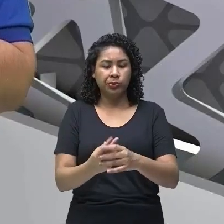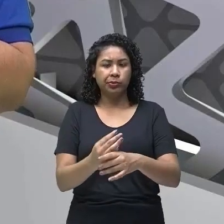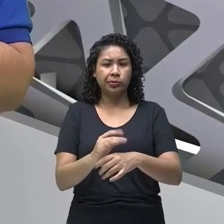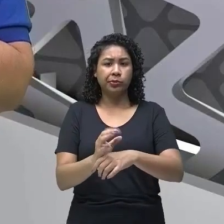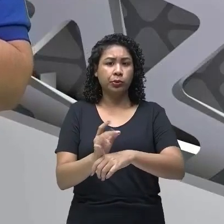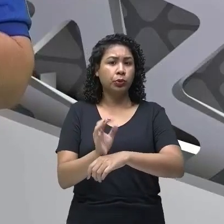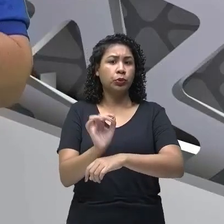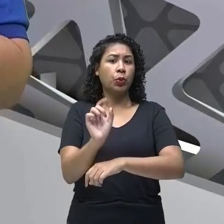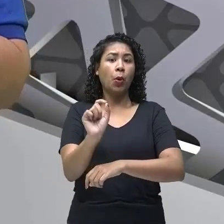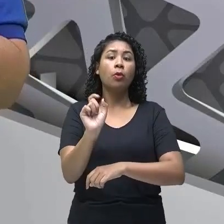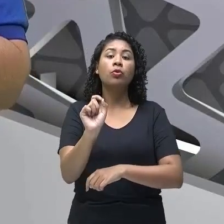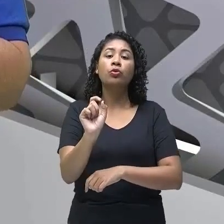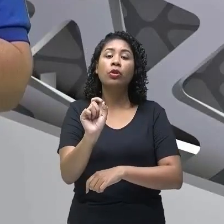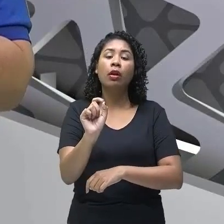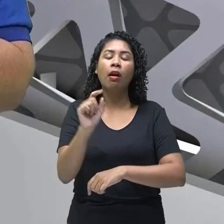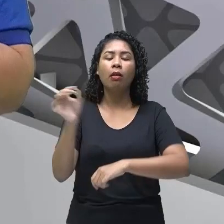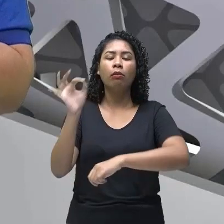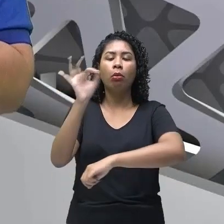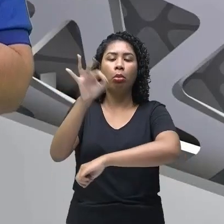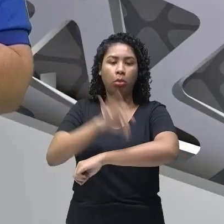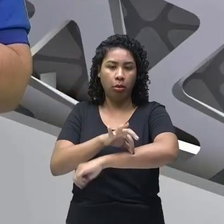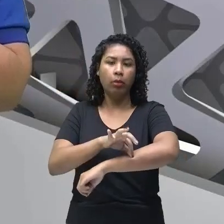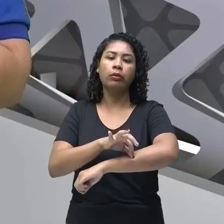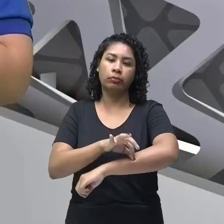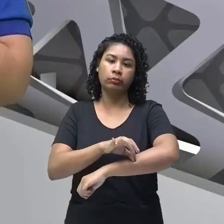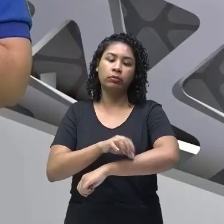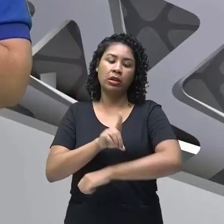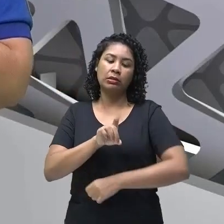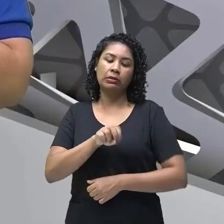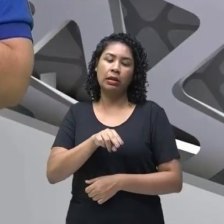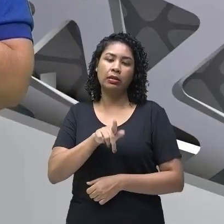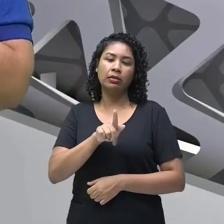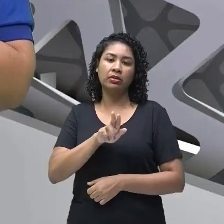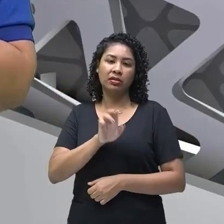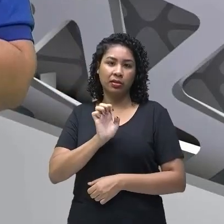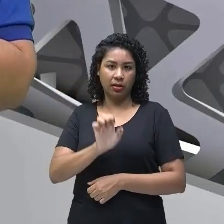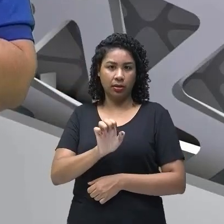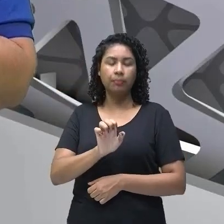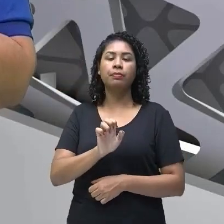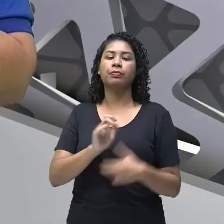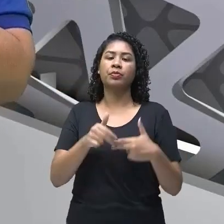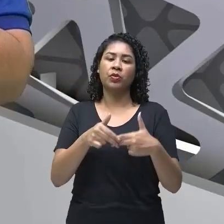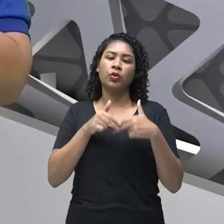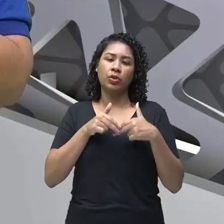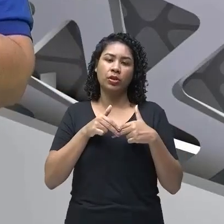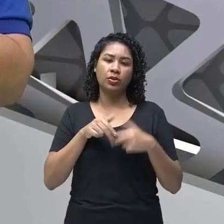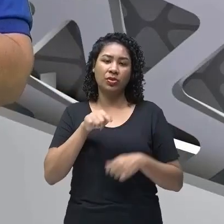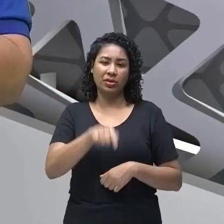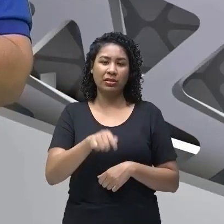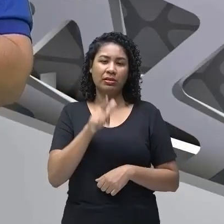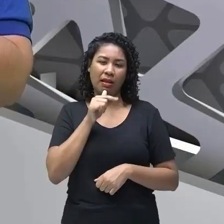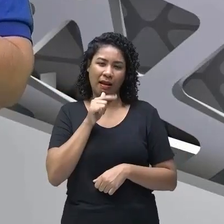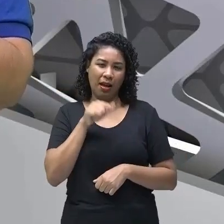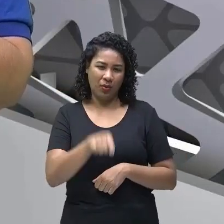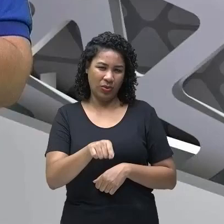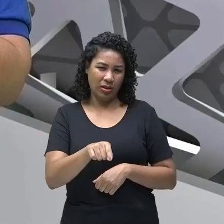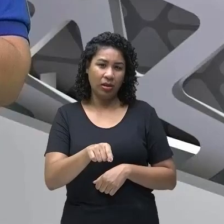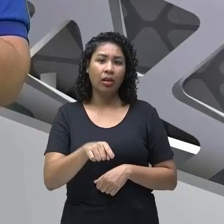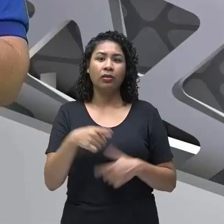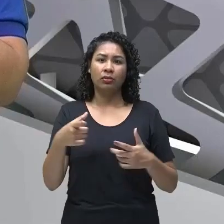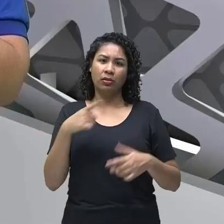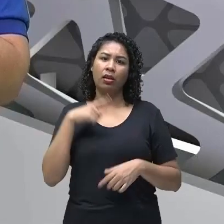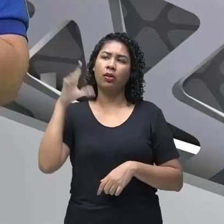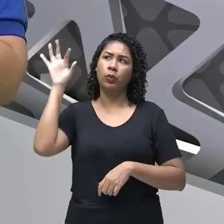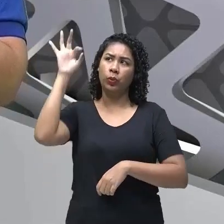propagar essa doença, né? A dengue é causada por... essa água acumulada atrai mosquitos